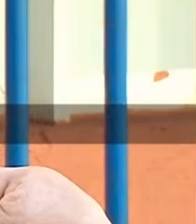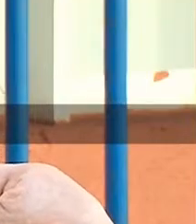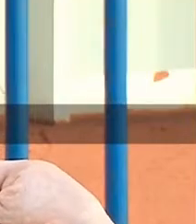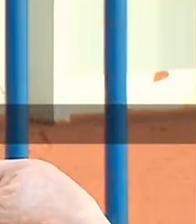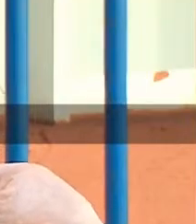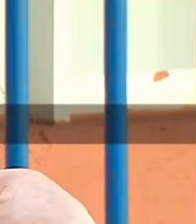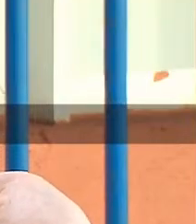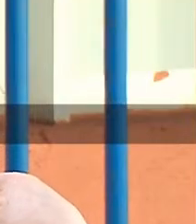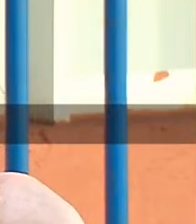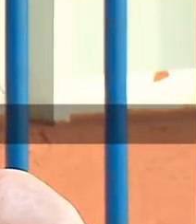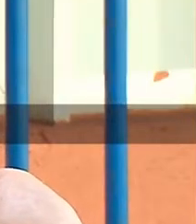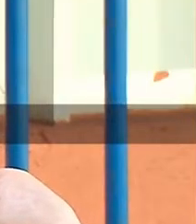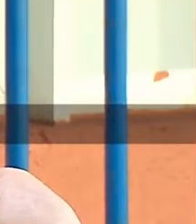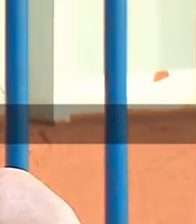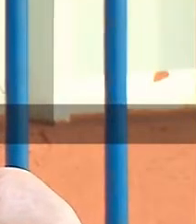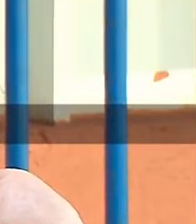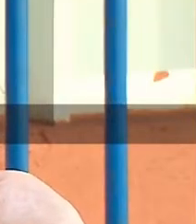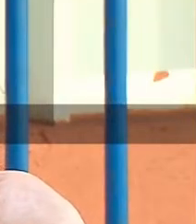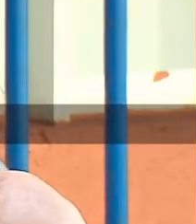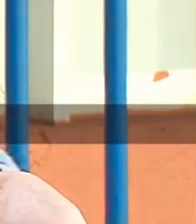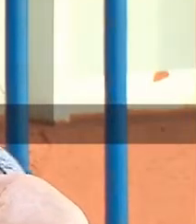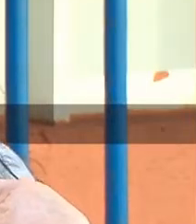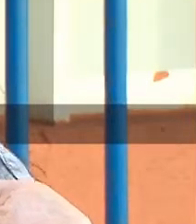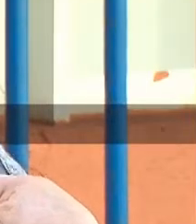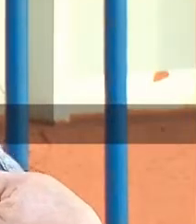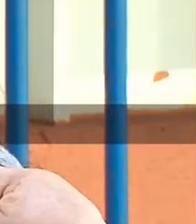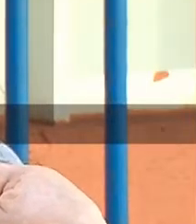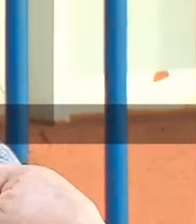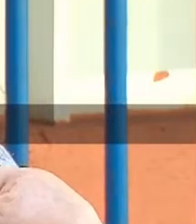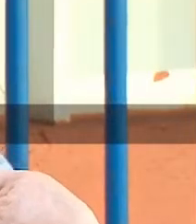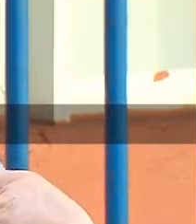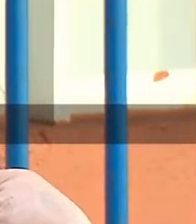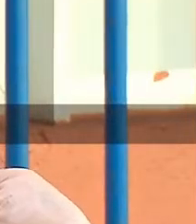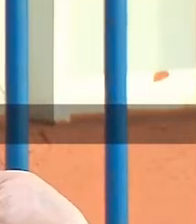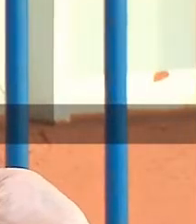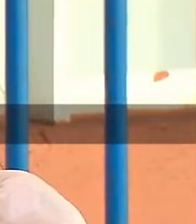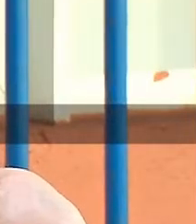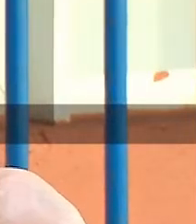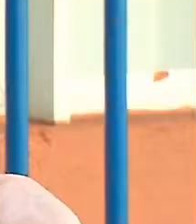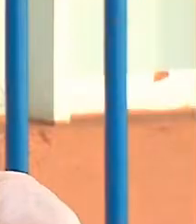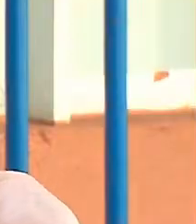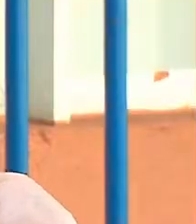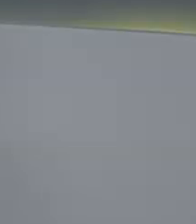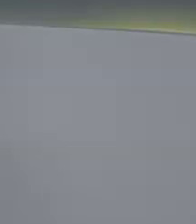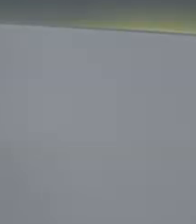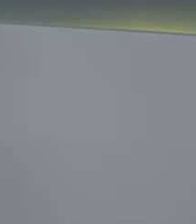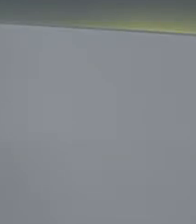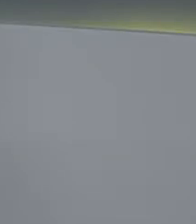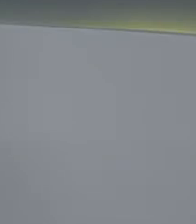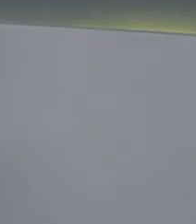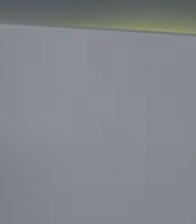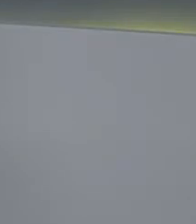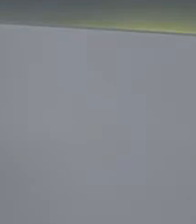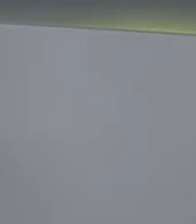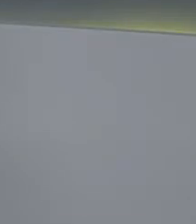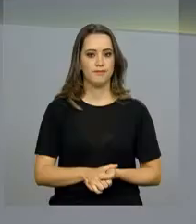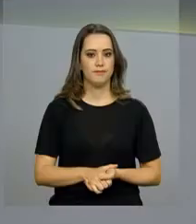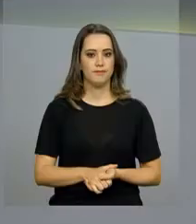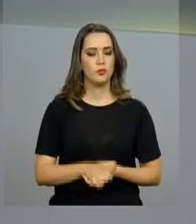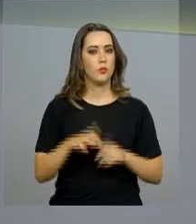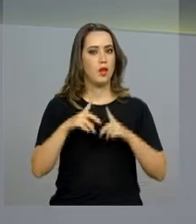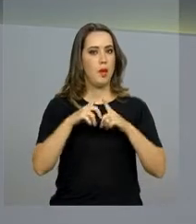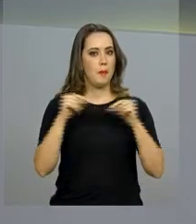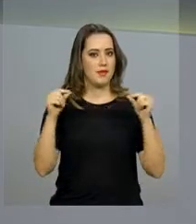filha está estudando. E, bueno, também espero que eu também possa trabalhar. Além de